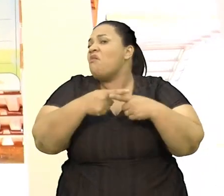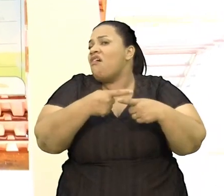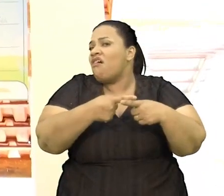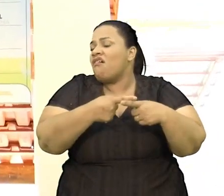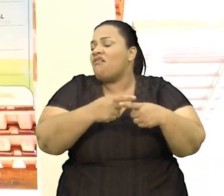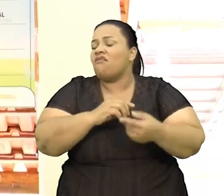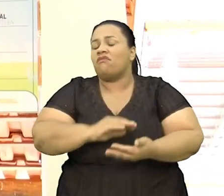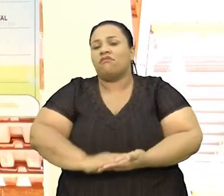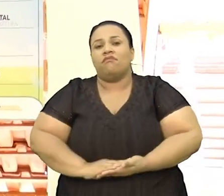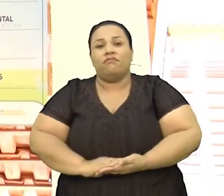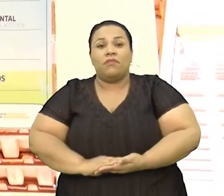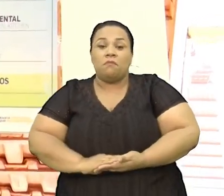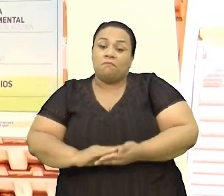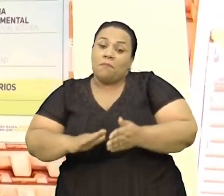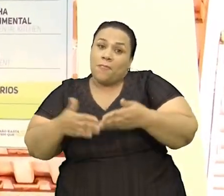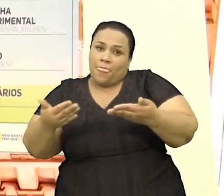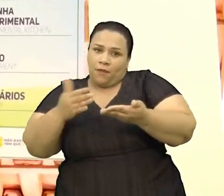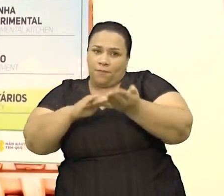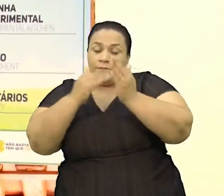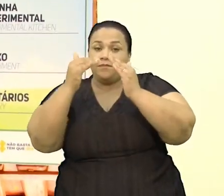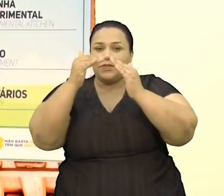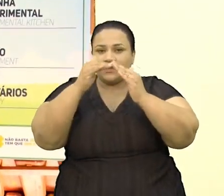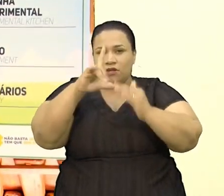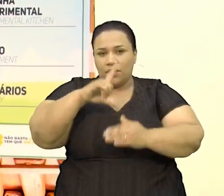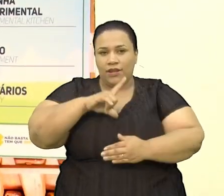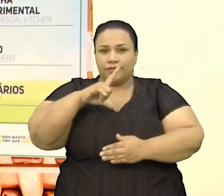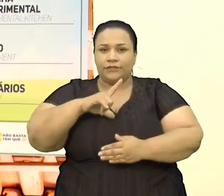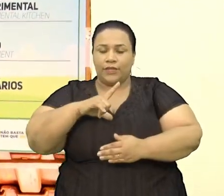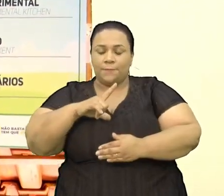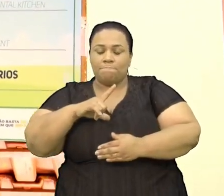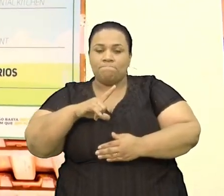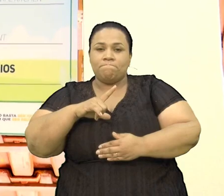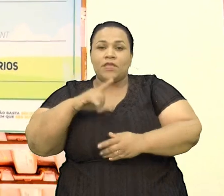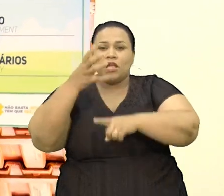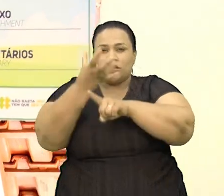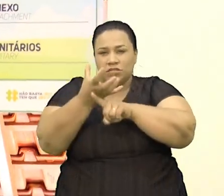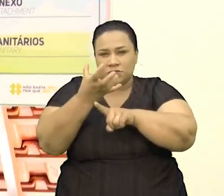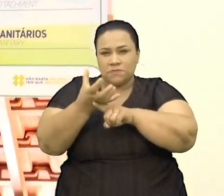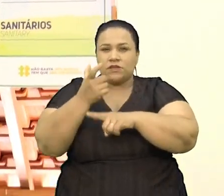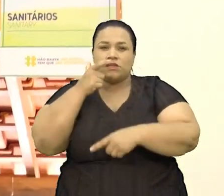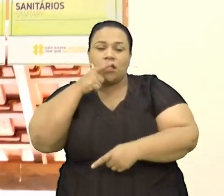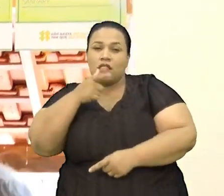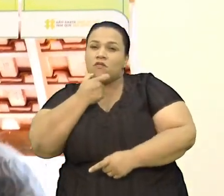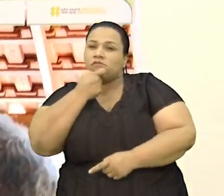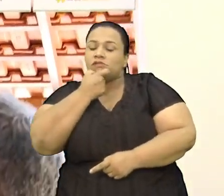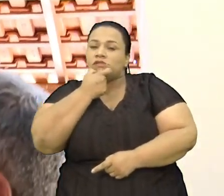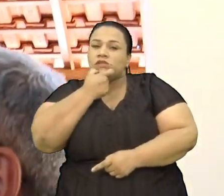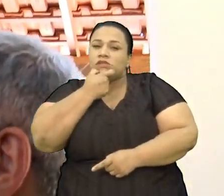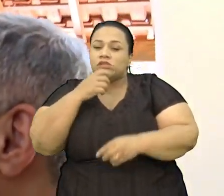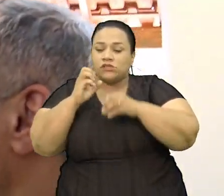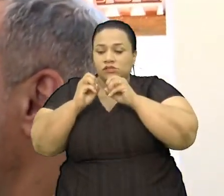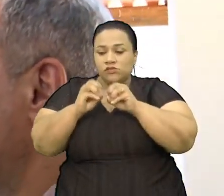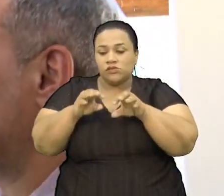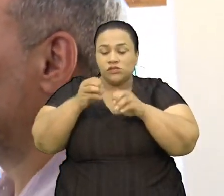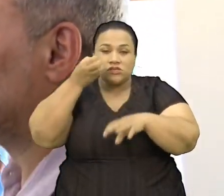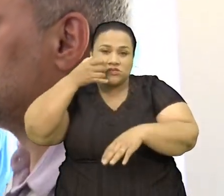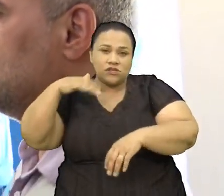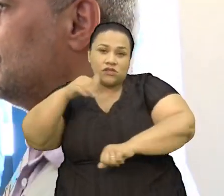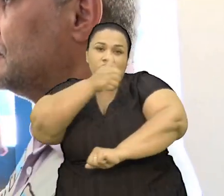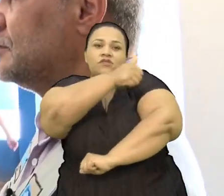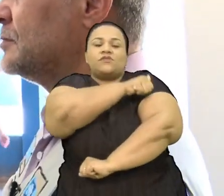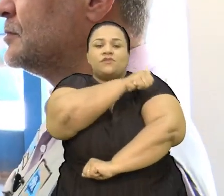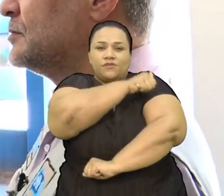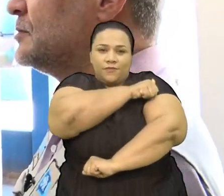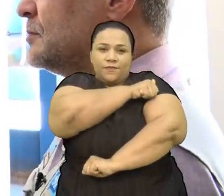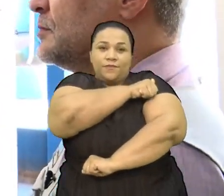disso? Nossa escola, ela tem a disciplina de língua inglesa Desde o primeiro ano do ensino fundamental Então a gente prima por